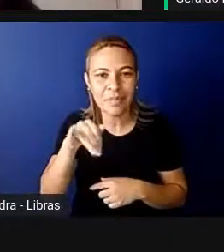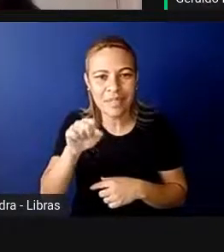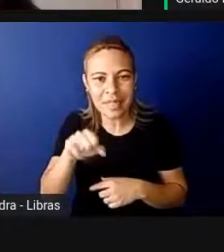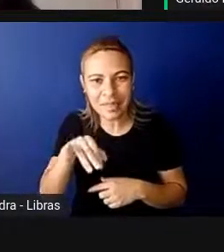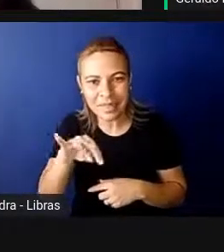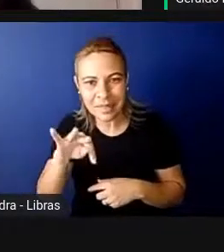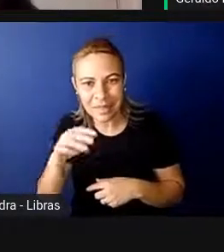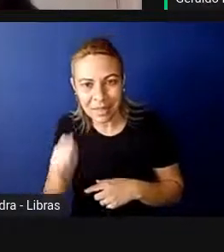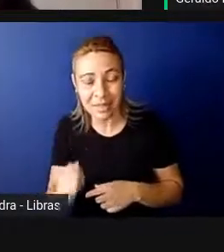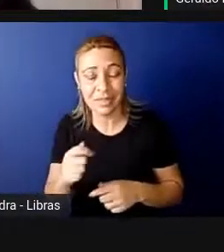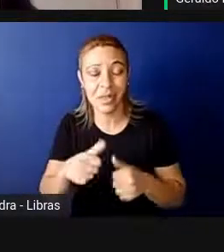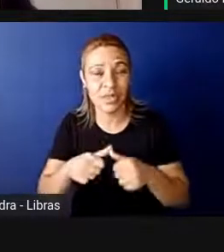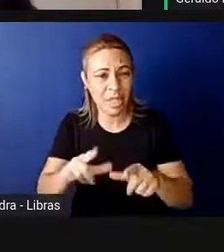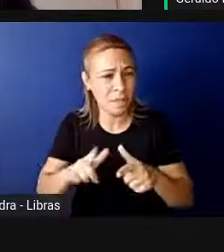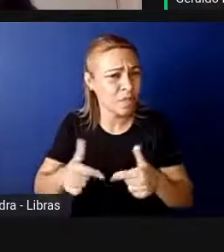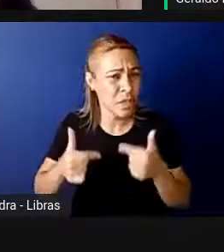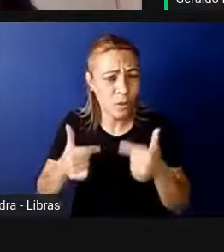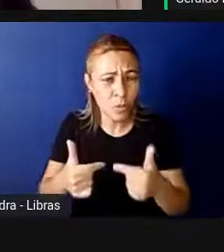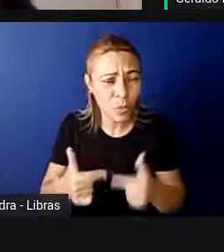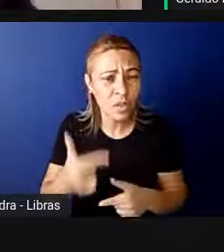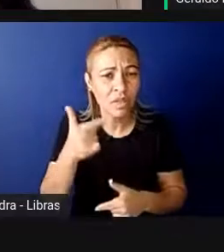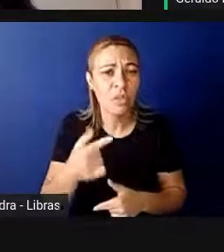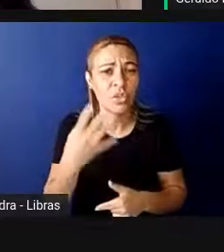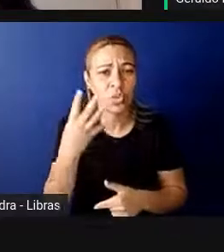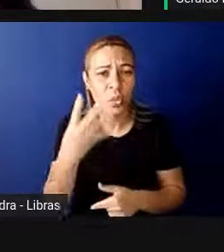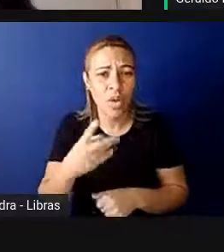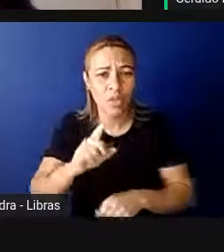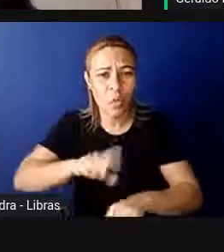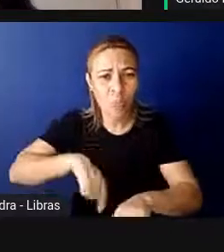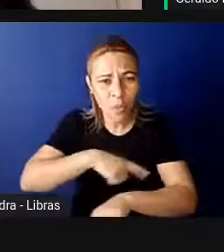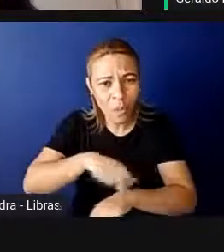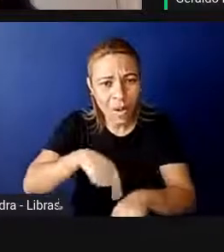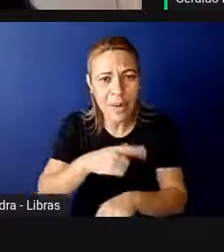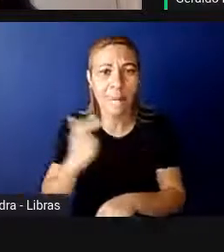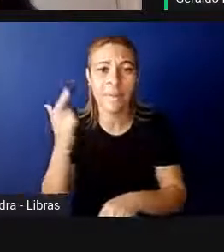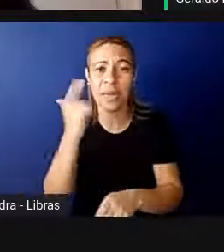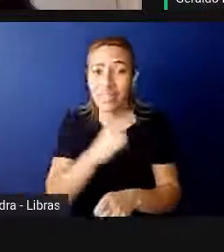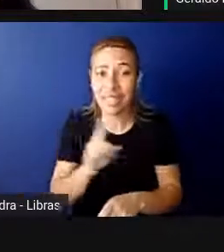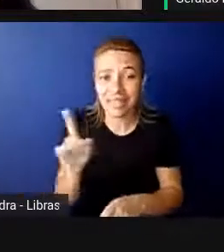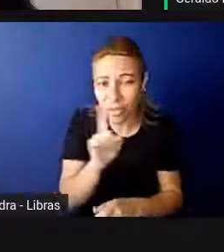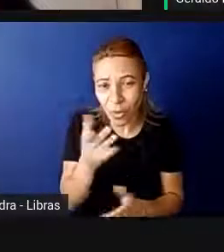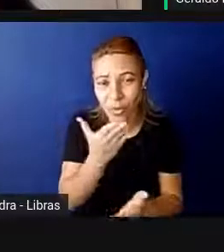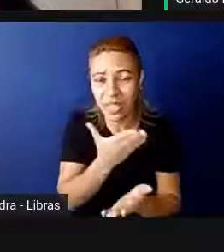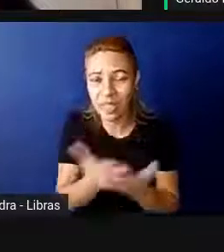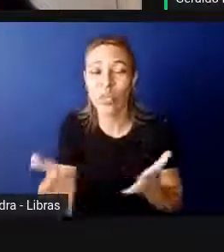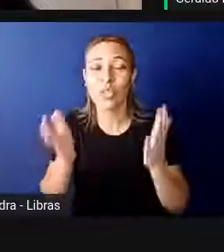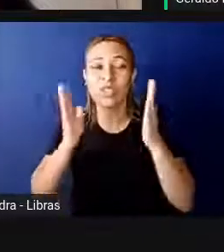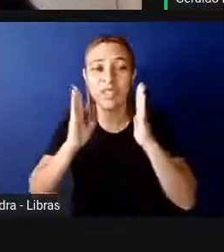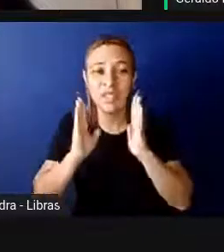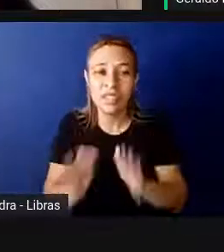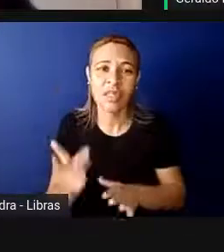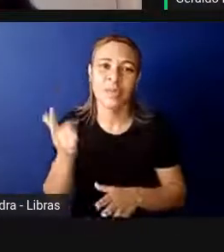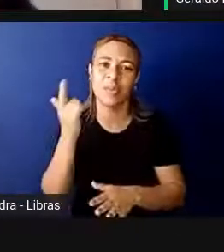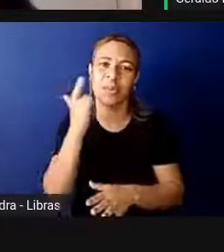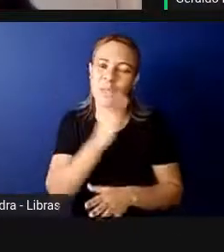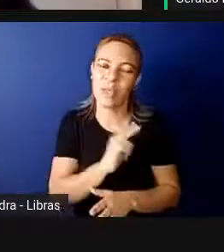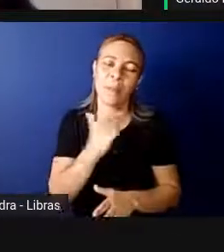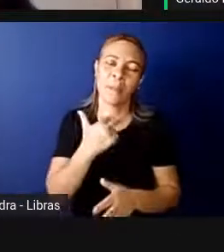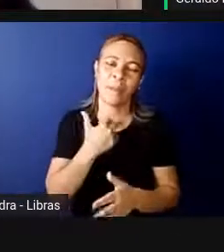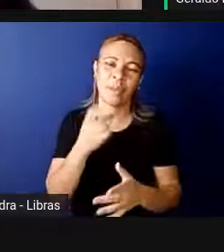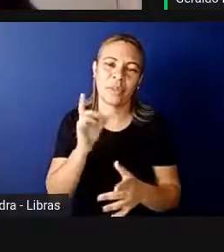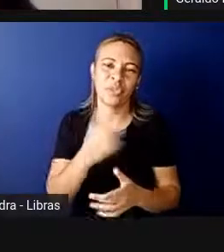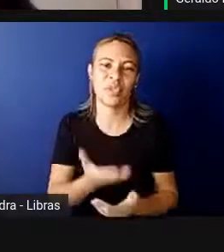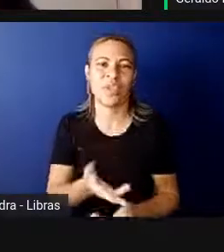está na luta 24 horas para ganhar e para não perder aquilo que a gente ganhou. Então, não pode ficar só nas nossas